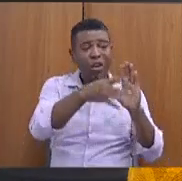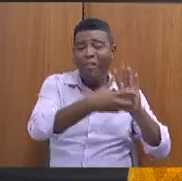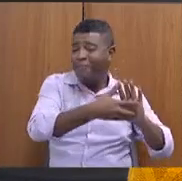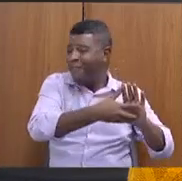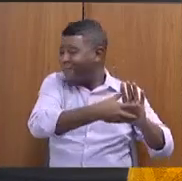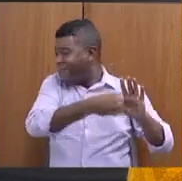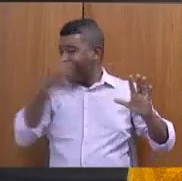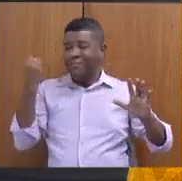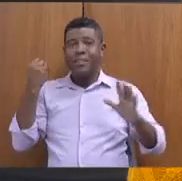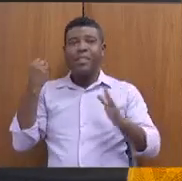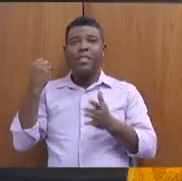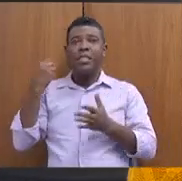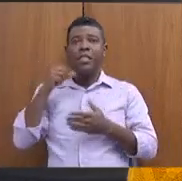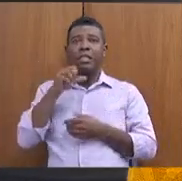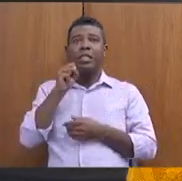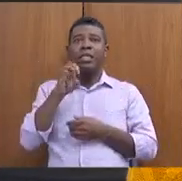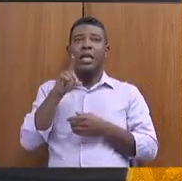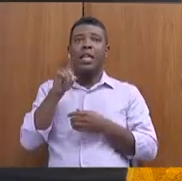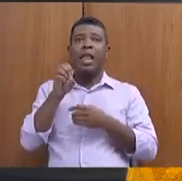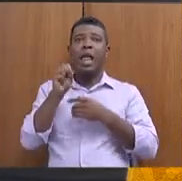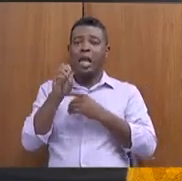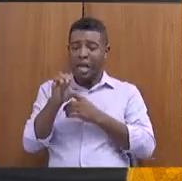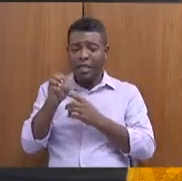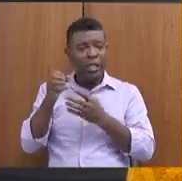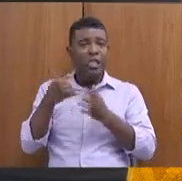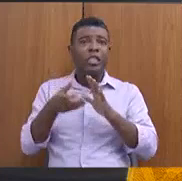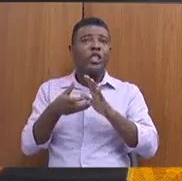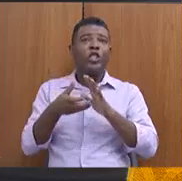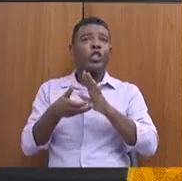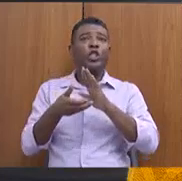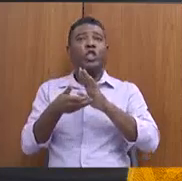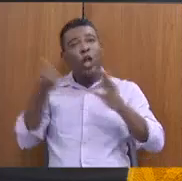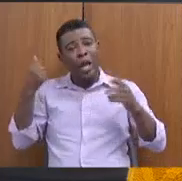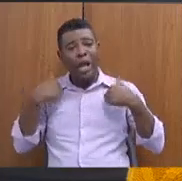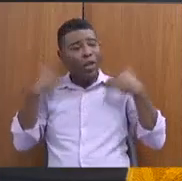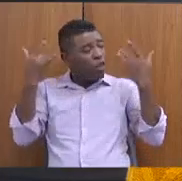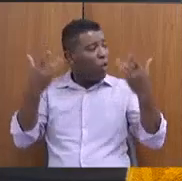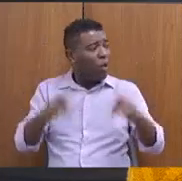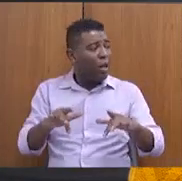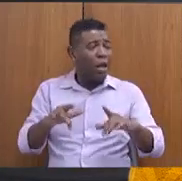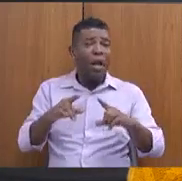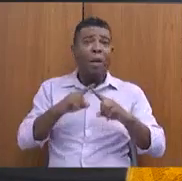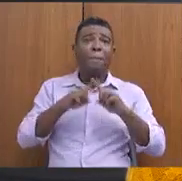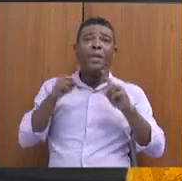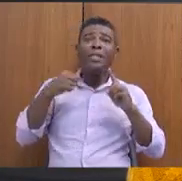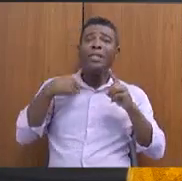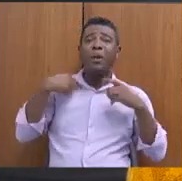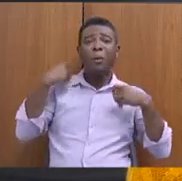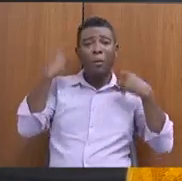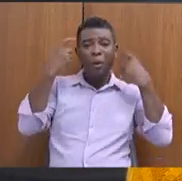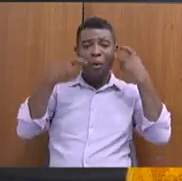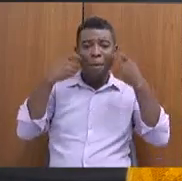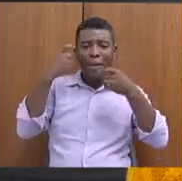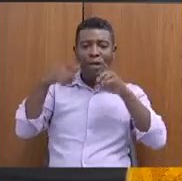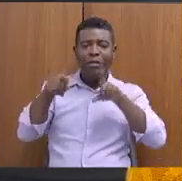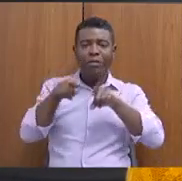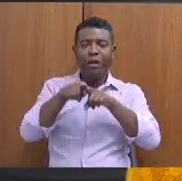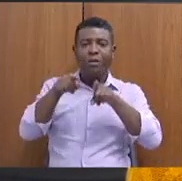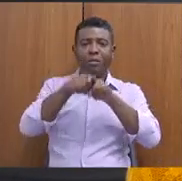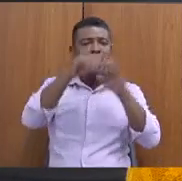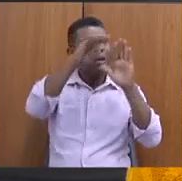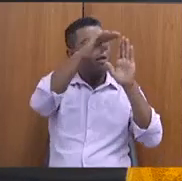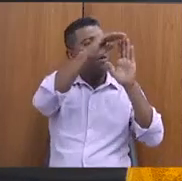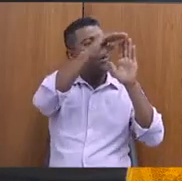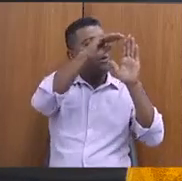CEDES no processo da reforma administrativa. E me preocupa também o escopo da ação que foi apresentada aqui. Imagino que